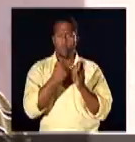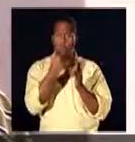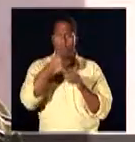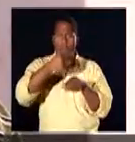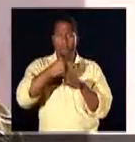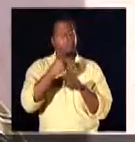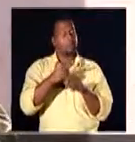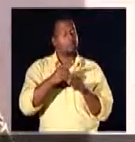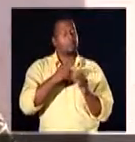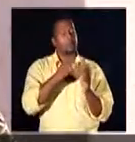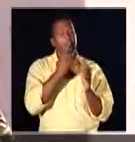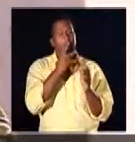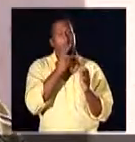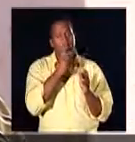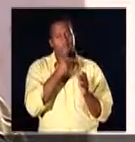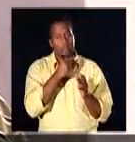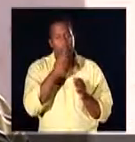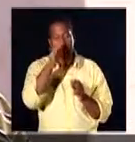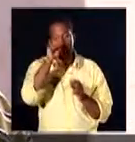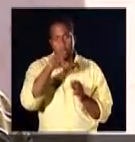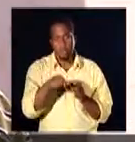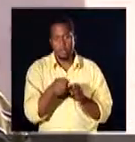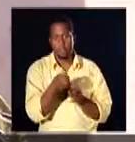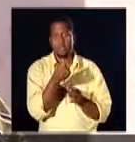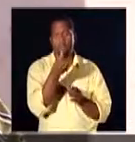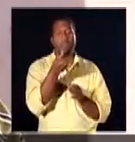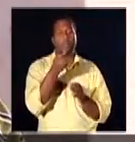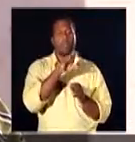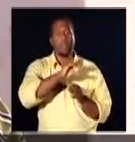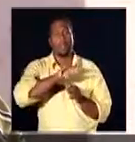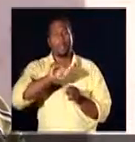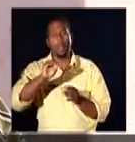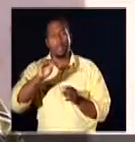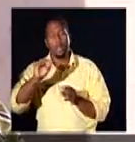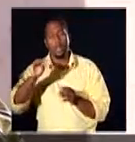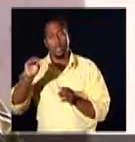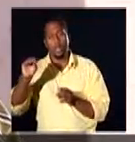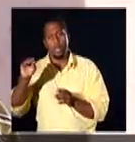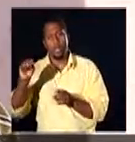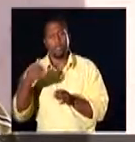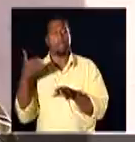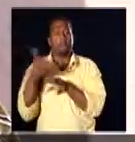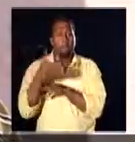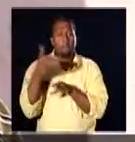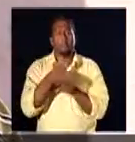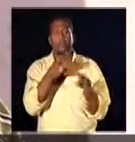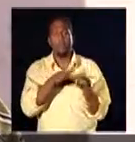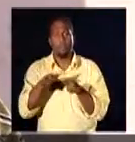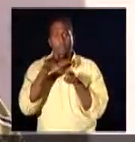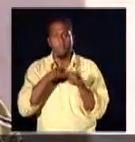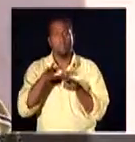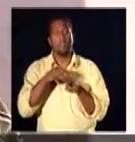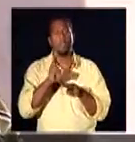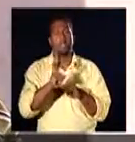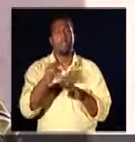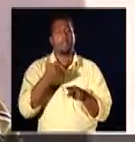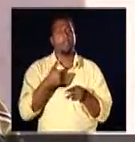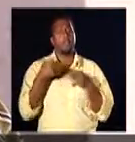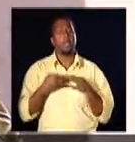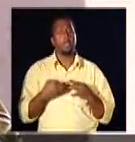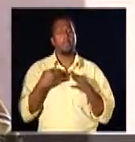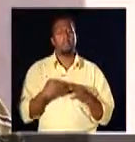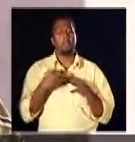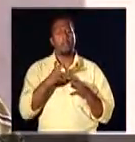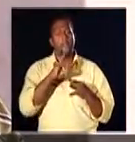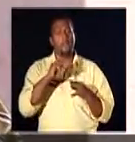também não veio. E aí, minha amiga, foram seis meses em que eles me enrolaram o máximo possível, eu ia ligando para lá todas as semanas. Eles me